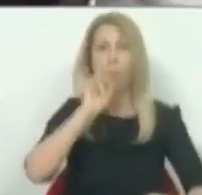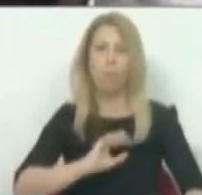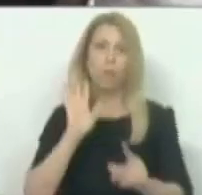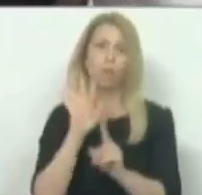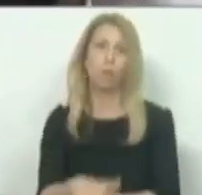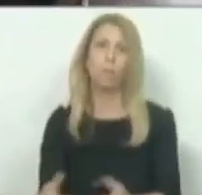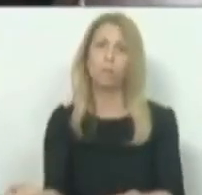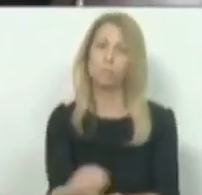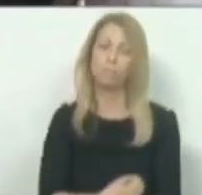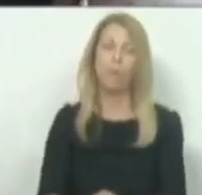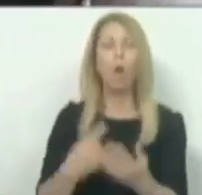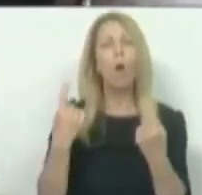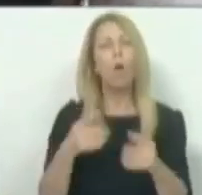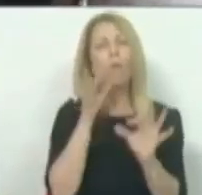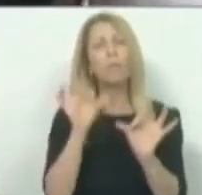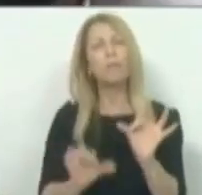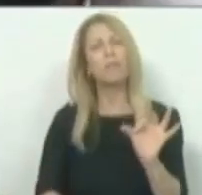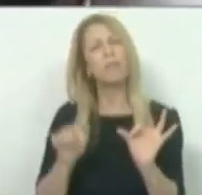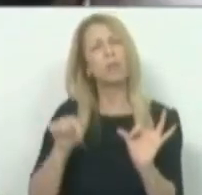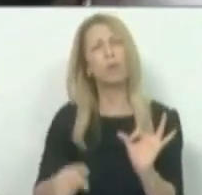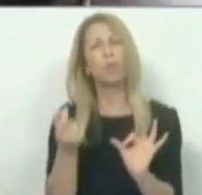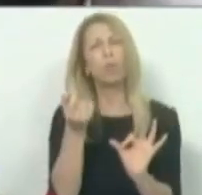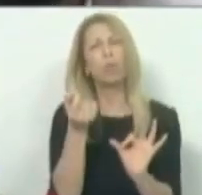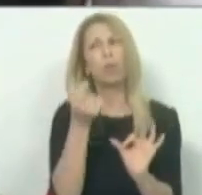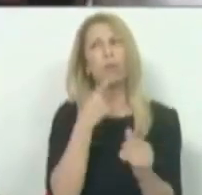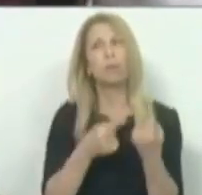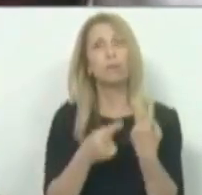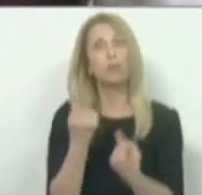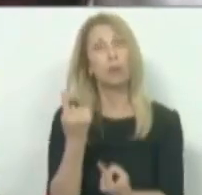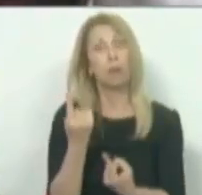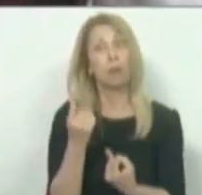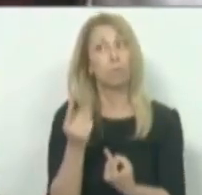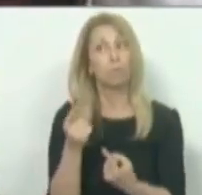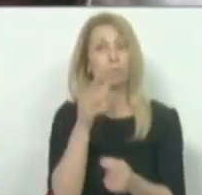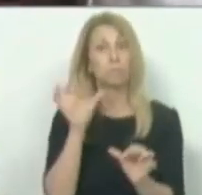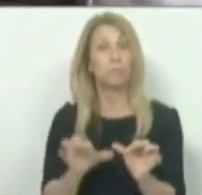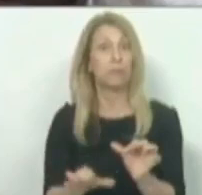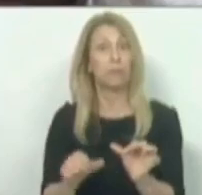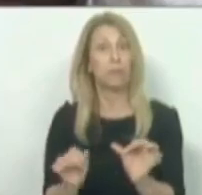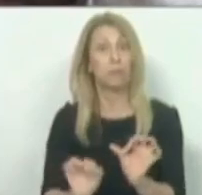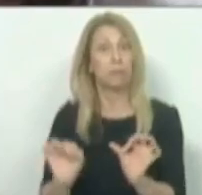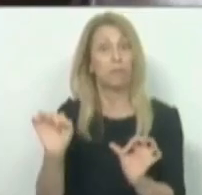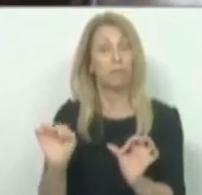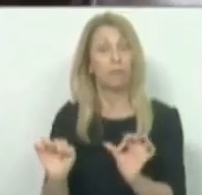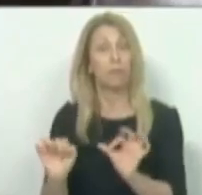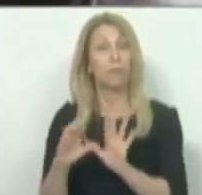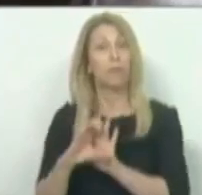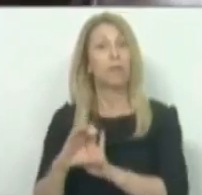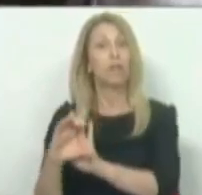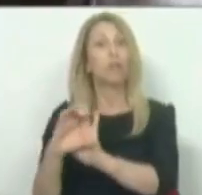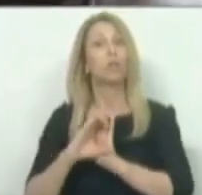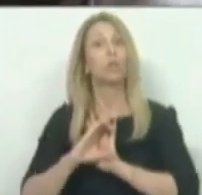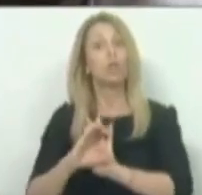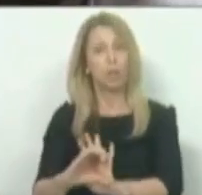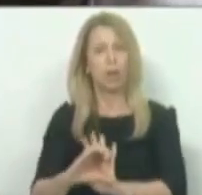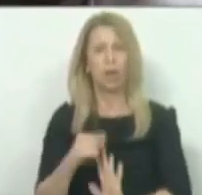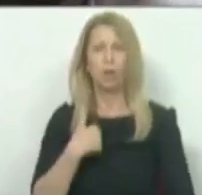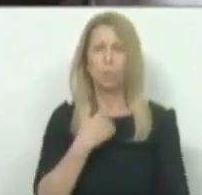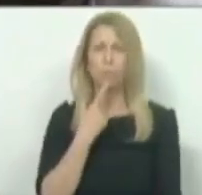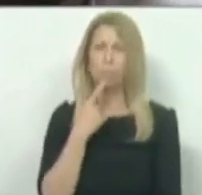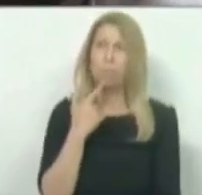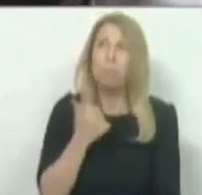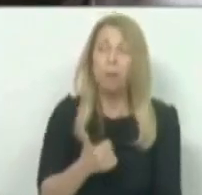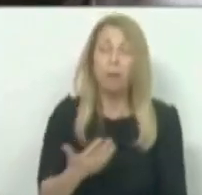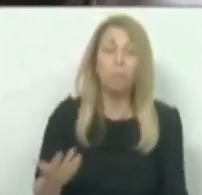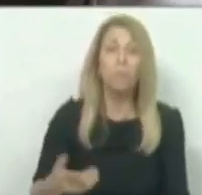Houve apenas aqui uma intervenção um pouco estranha, foi a intervenção do Chega. Se eu bem percebi a intervenção do Sr. Deputado do Chega,